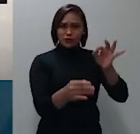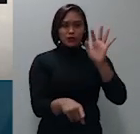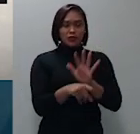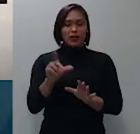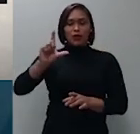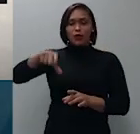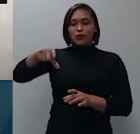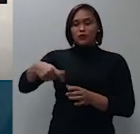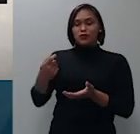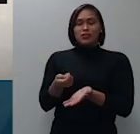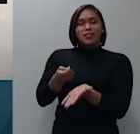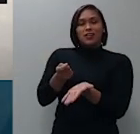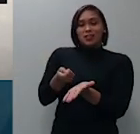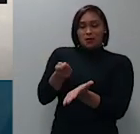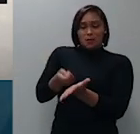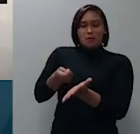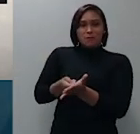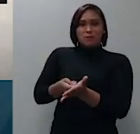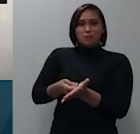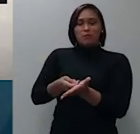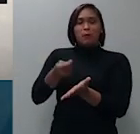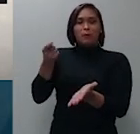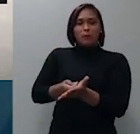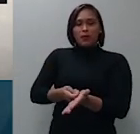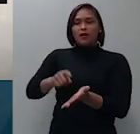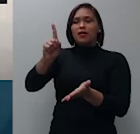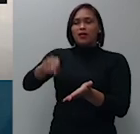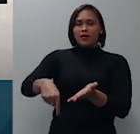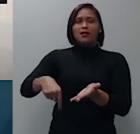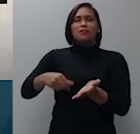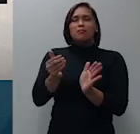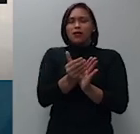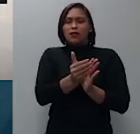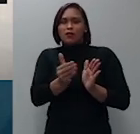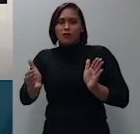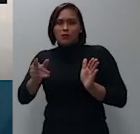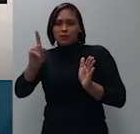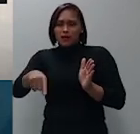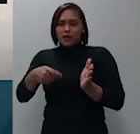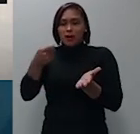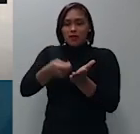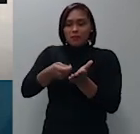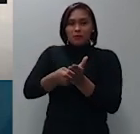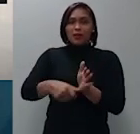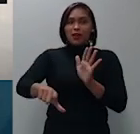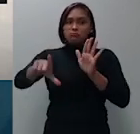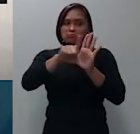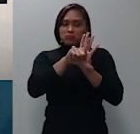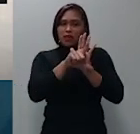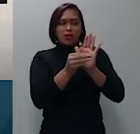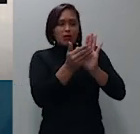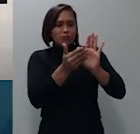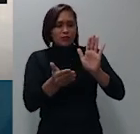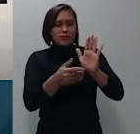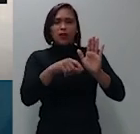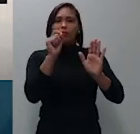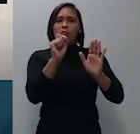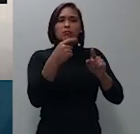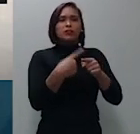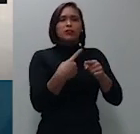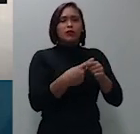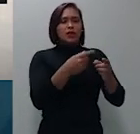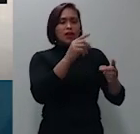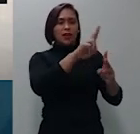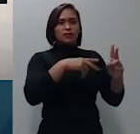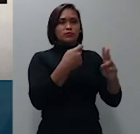submetidos ao pagamento na forma do prazo na forma e no prazo legal razão pela qual ambas as turmas de direito privado do